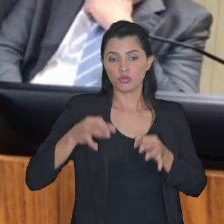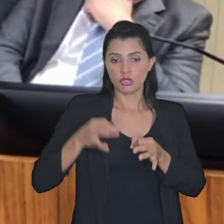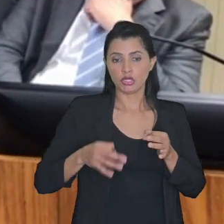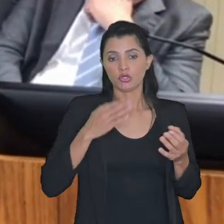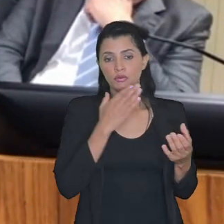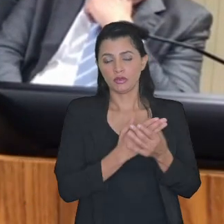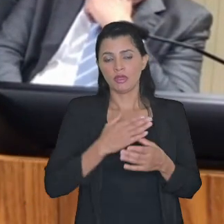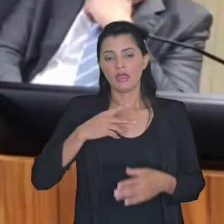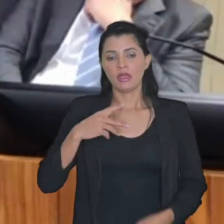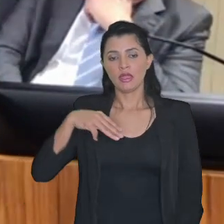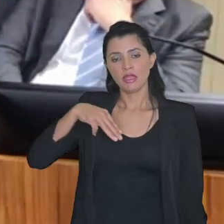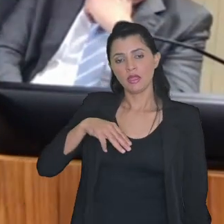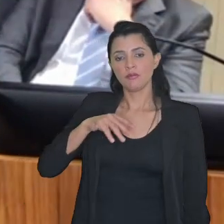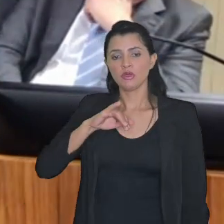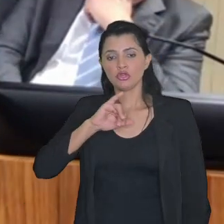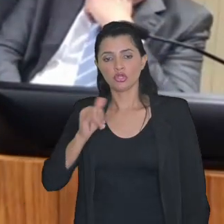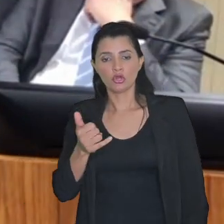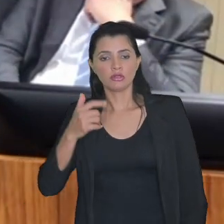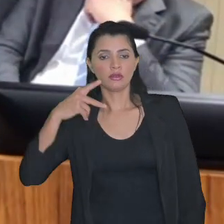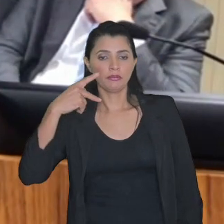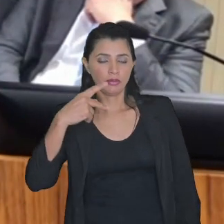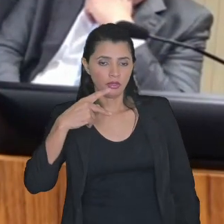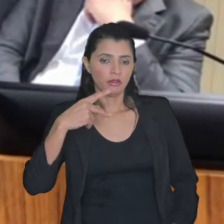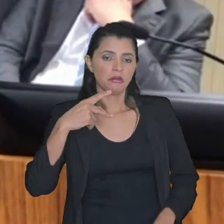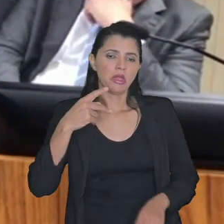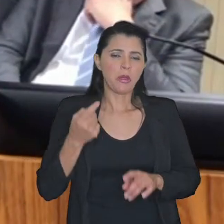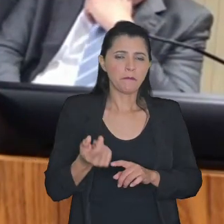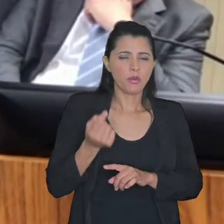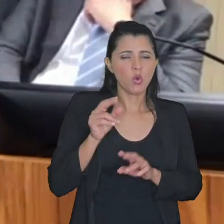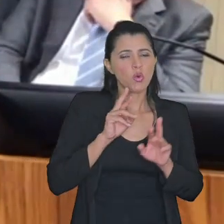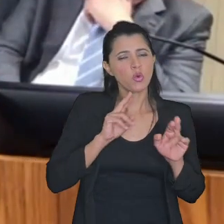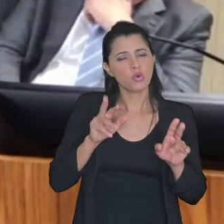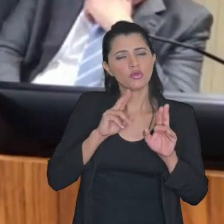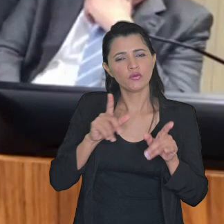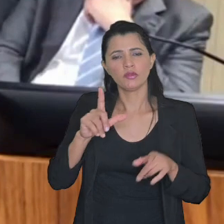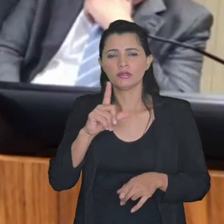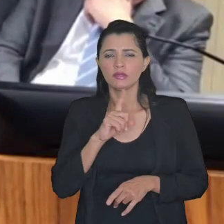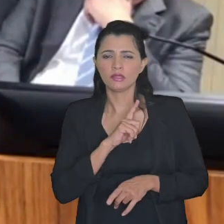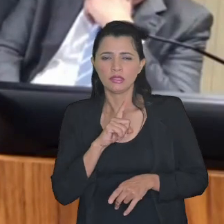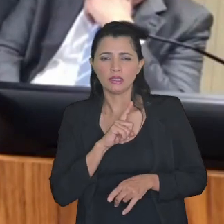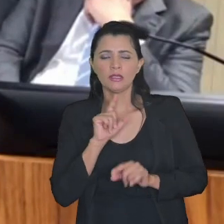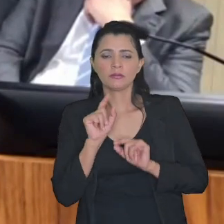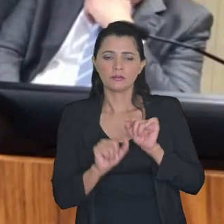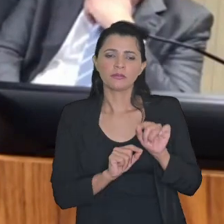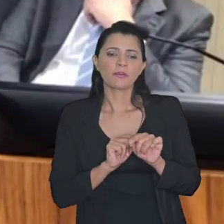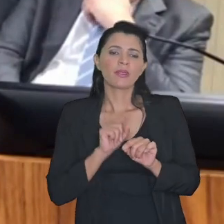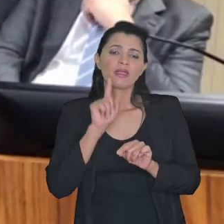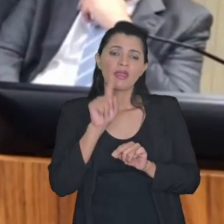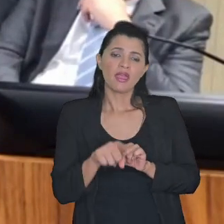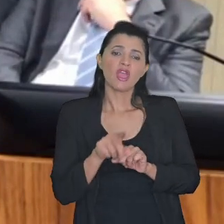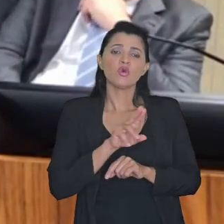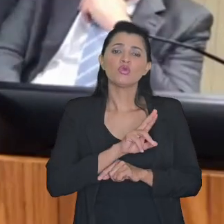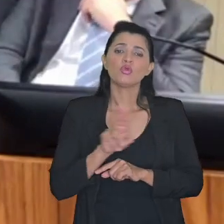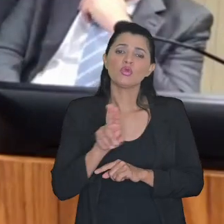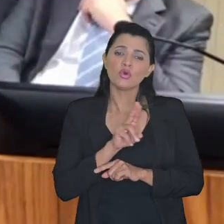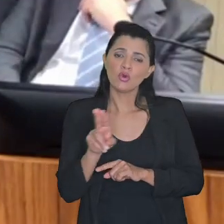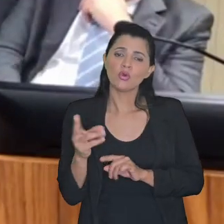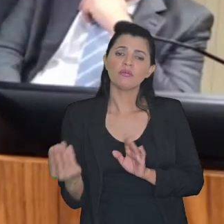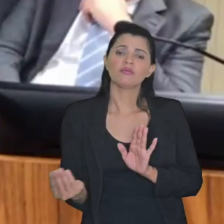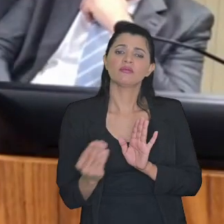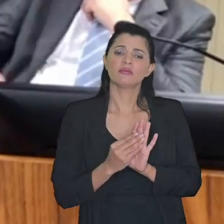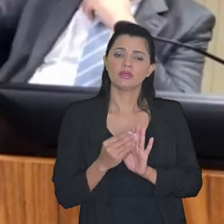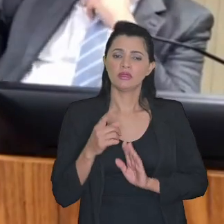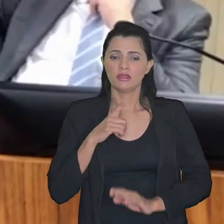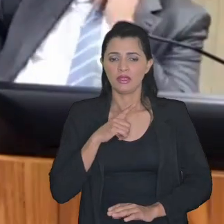NJP acho que talvez uma das poucas diferenças mais expressivas é um nome que se dá